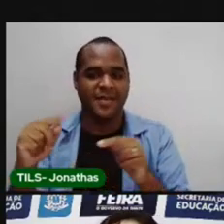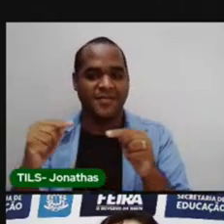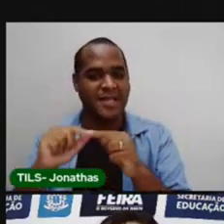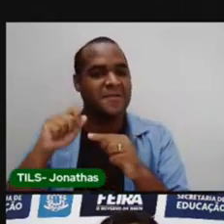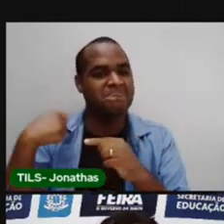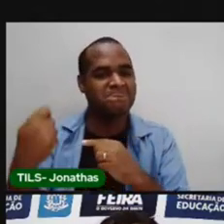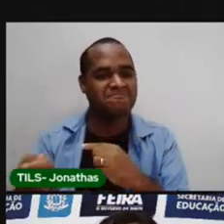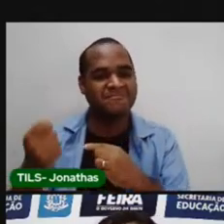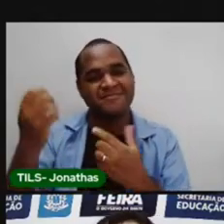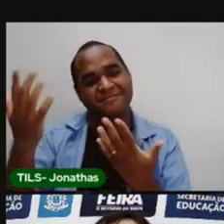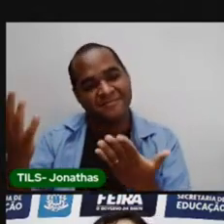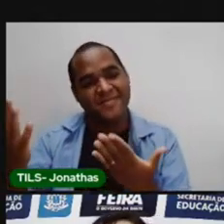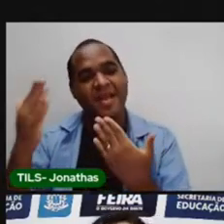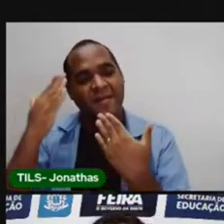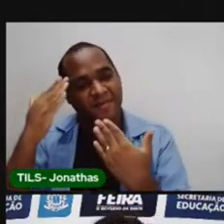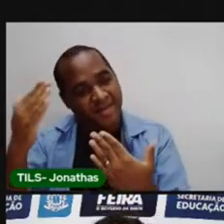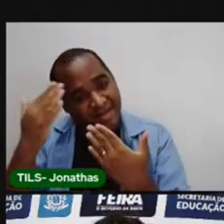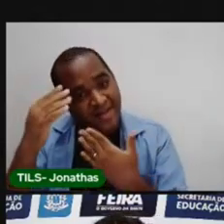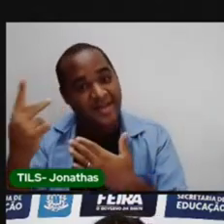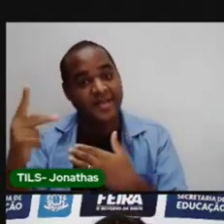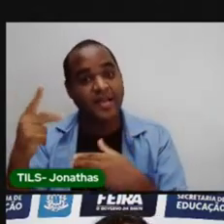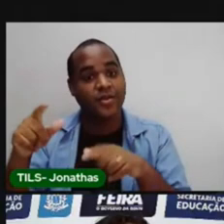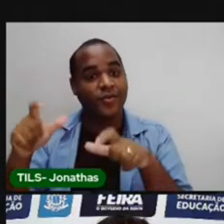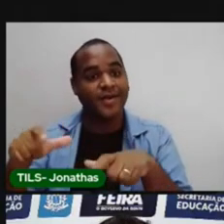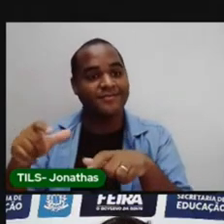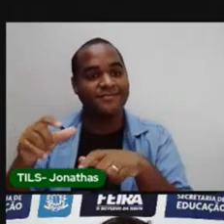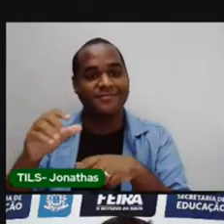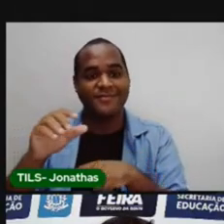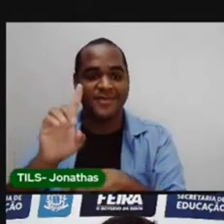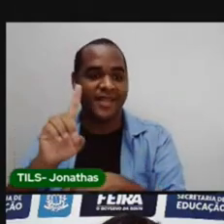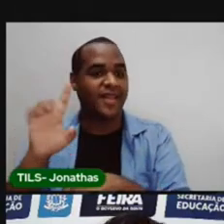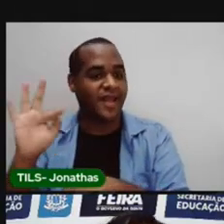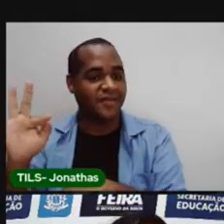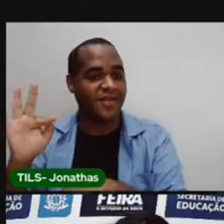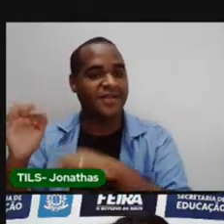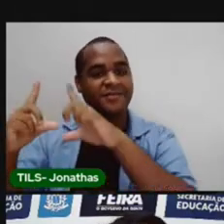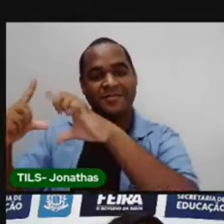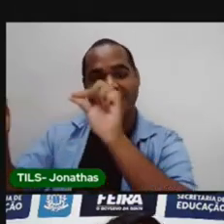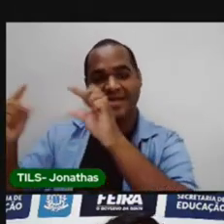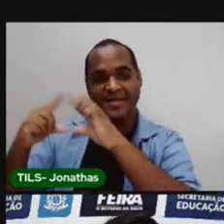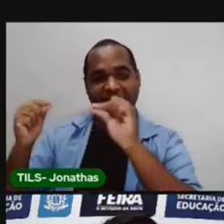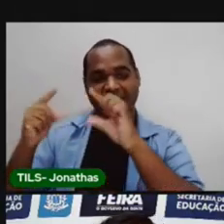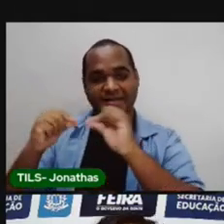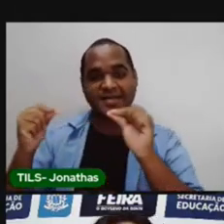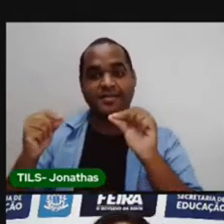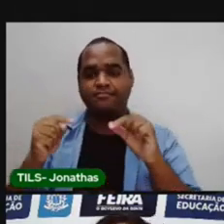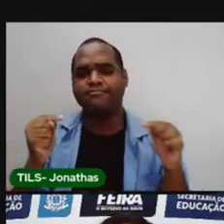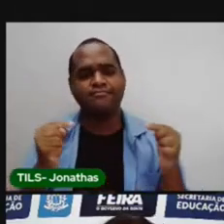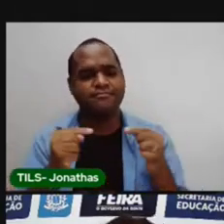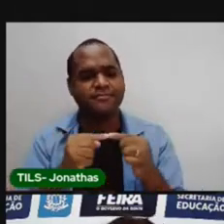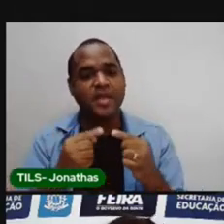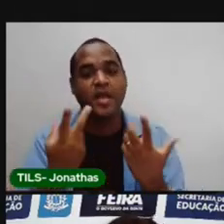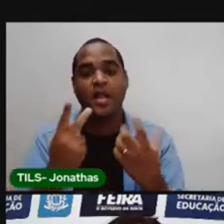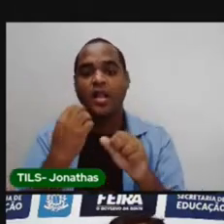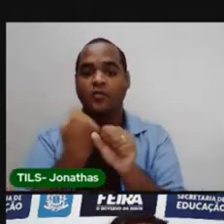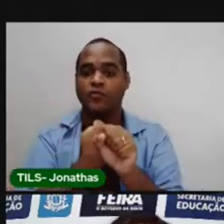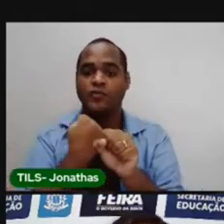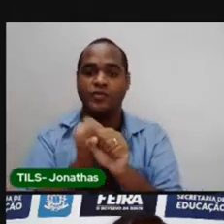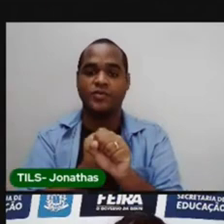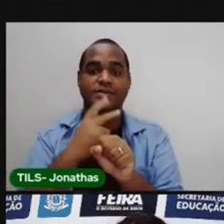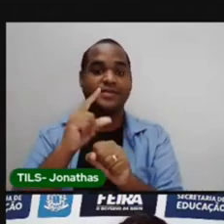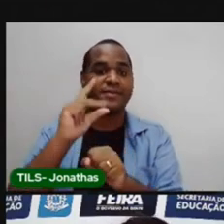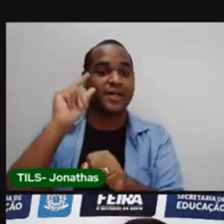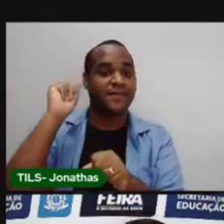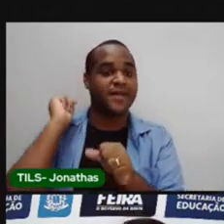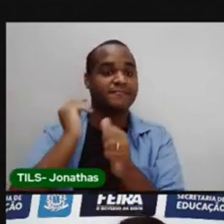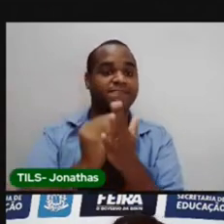É uma homenagem à capital federal, Brasília. Porque Brasília foi construída na